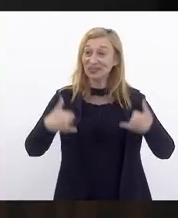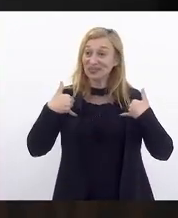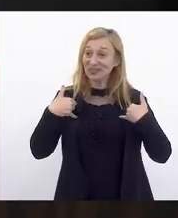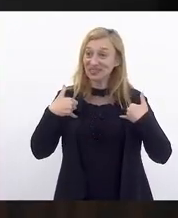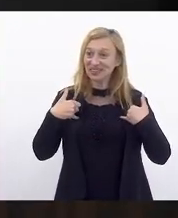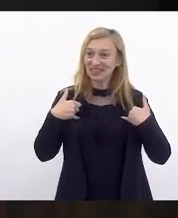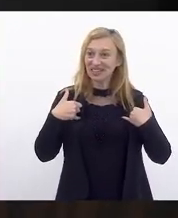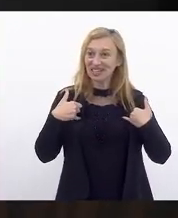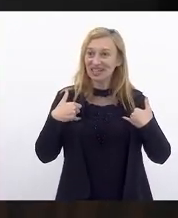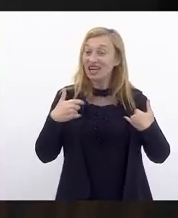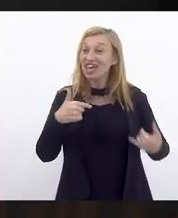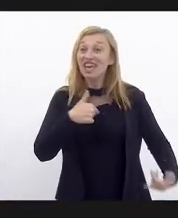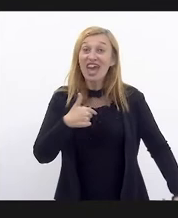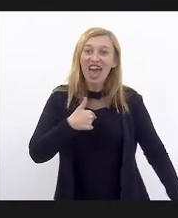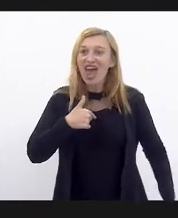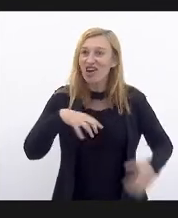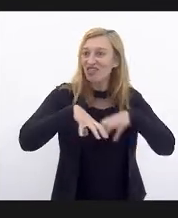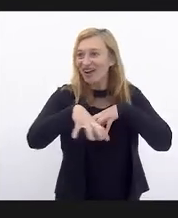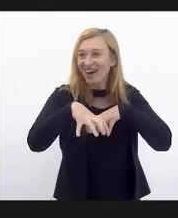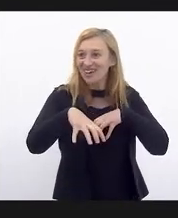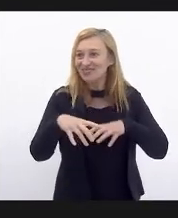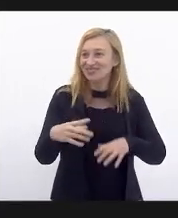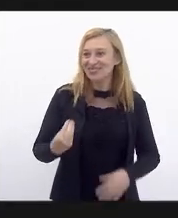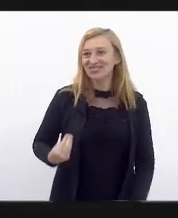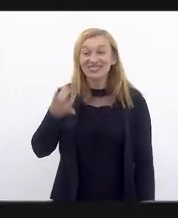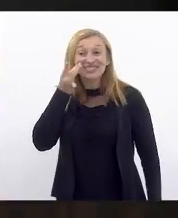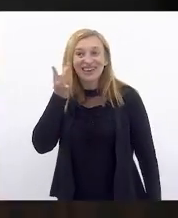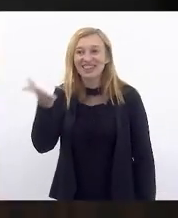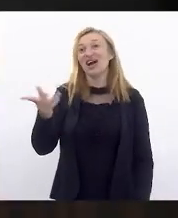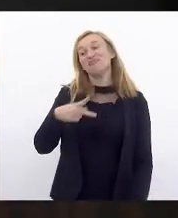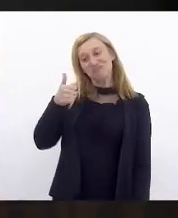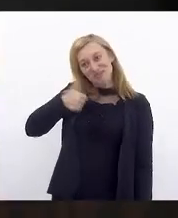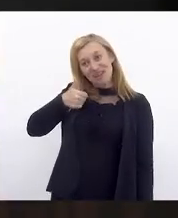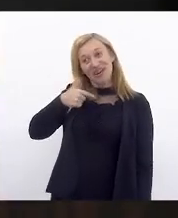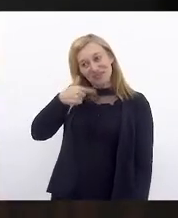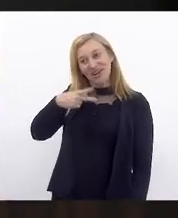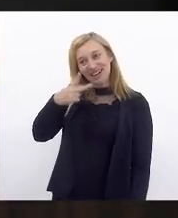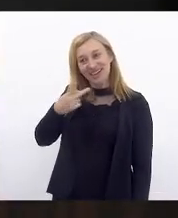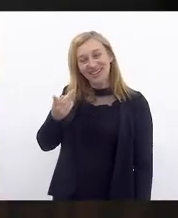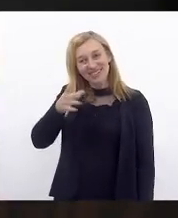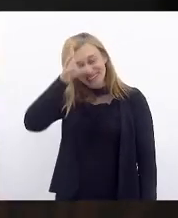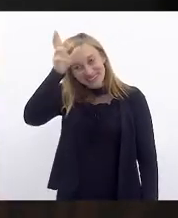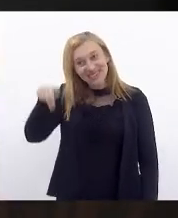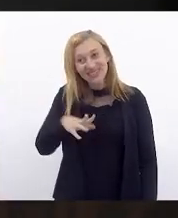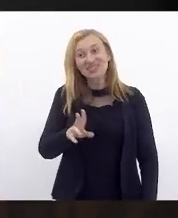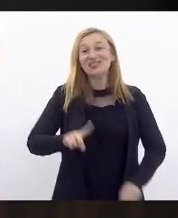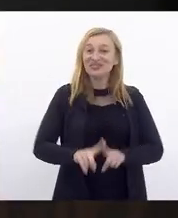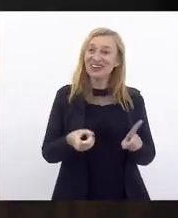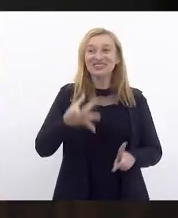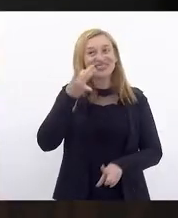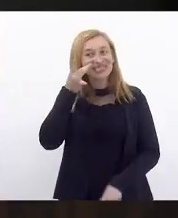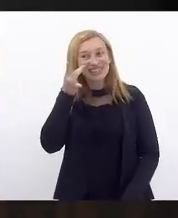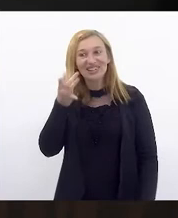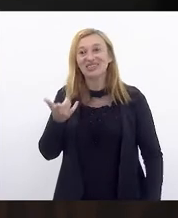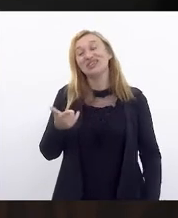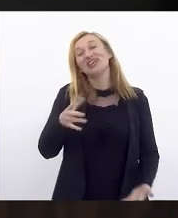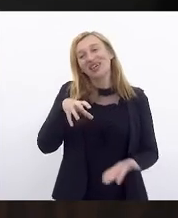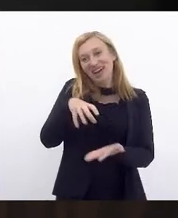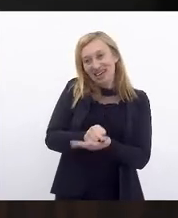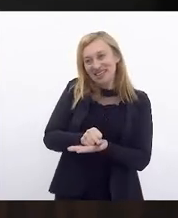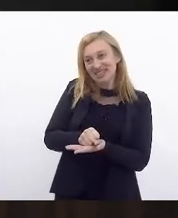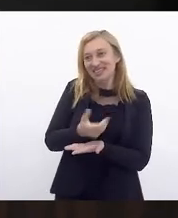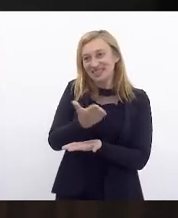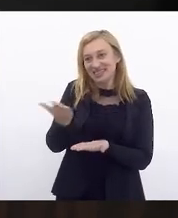online, presente. E online, já foi a primeira que eu falei, Tia Ju. Mas presencialmente, eu registro...